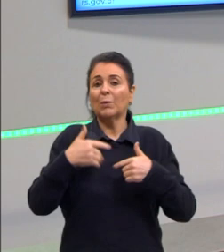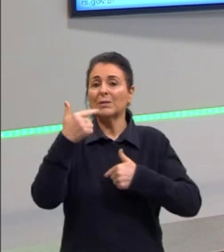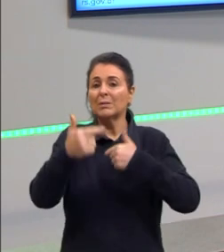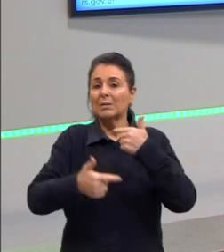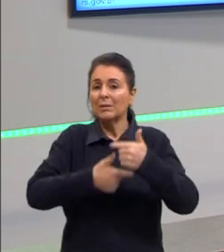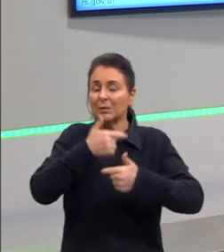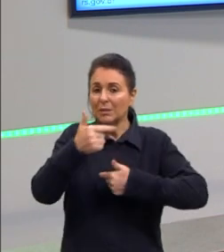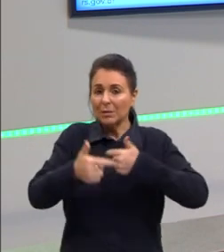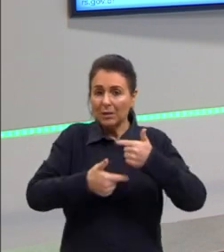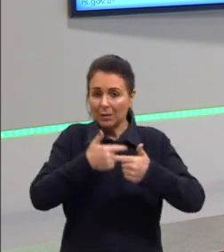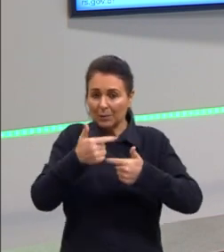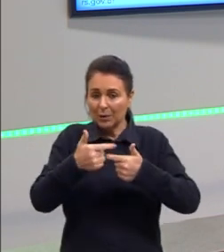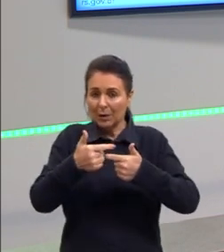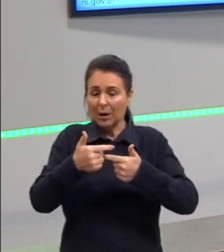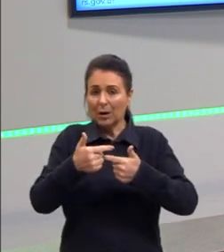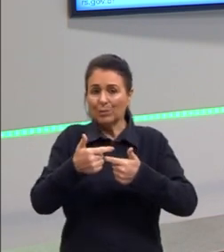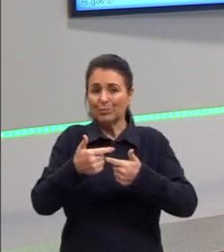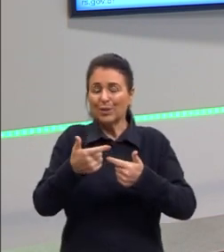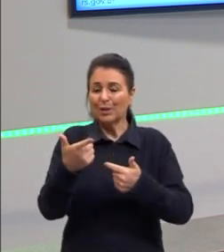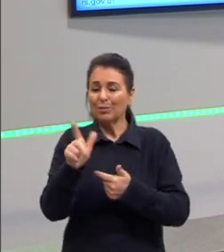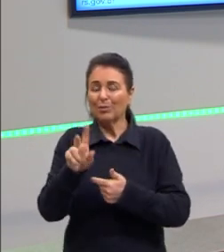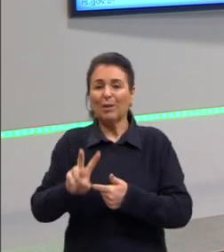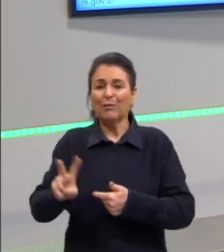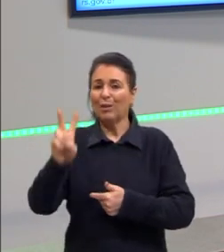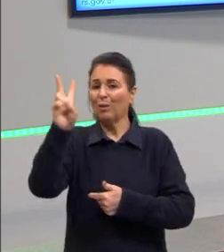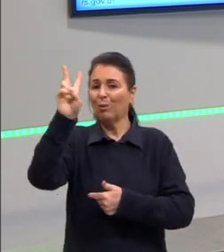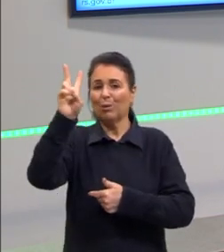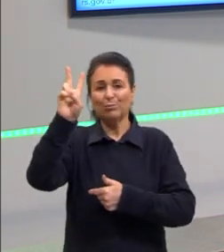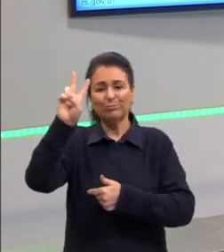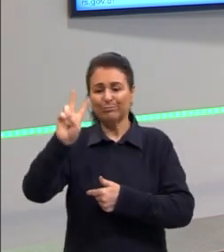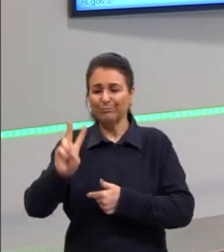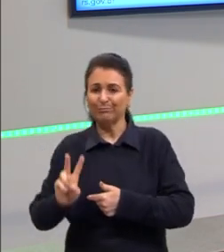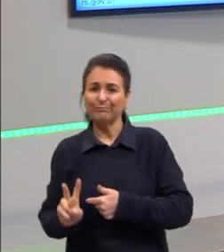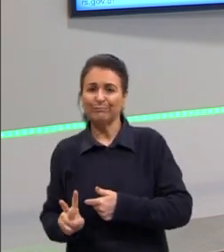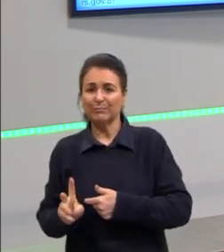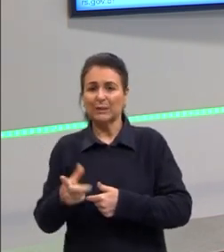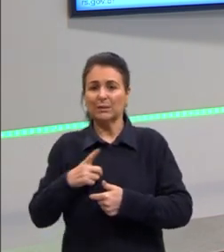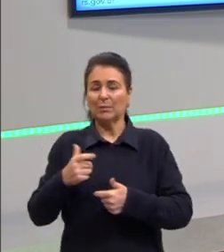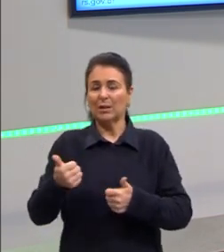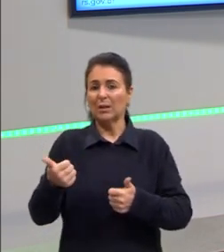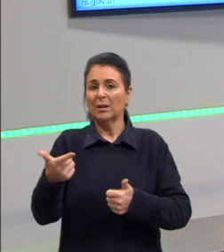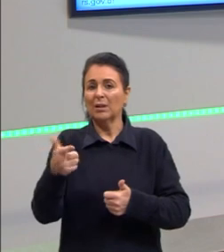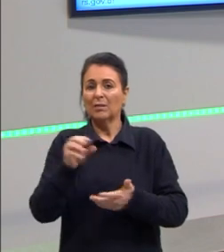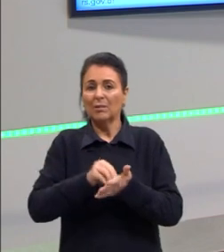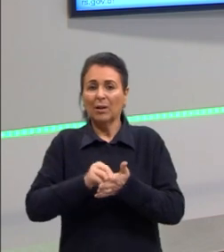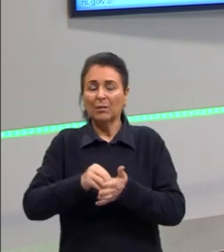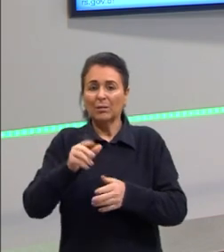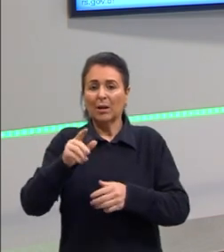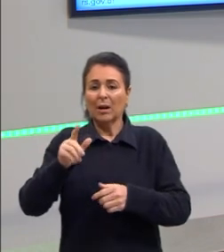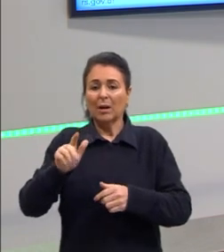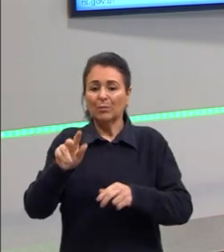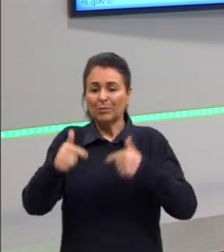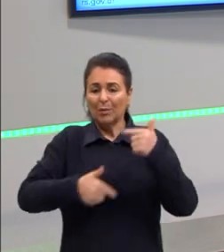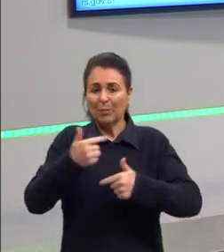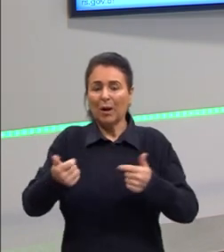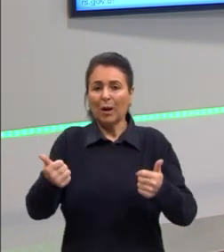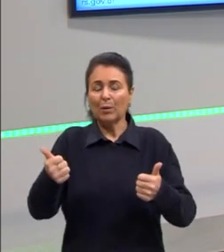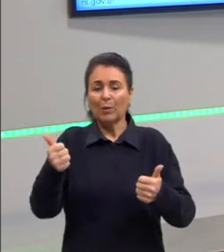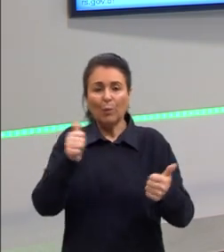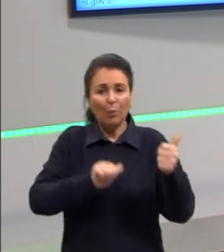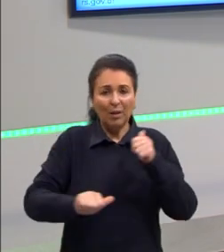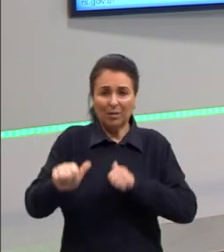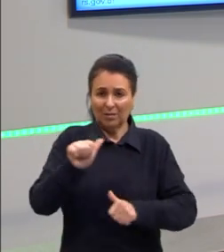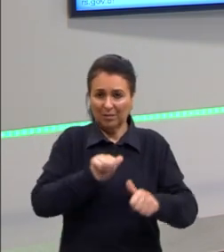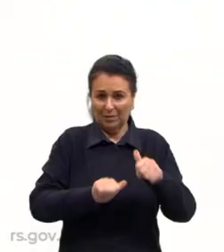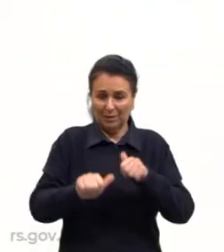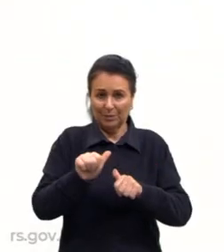desvalorizada, mas, ao mesmo tempo, também qualificada para resolver o problema, tá? Então, vamos indo, vamos voltar,